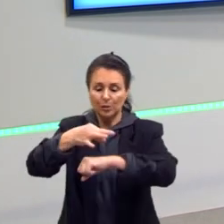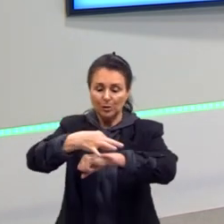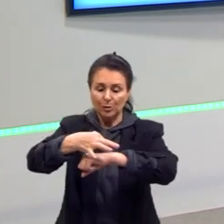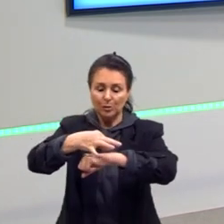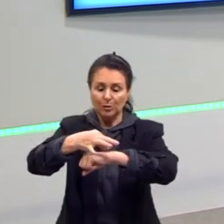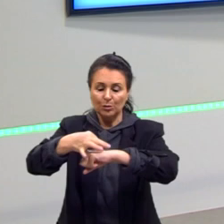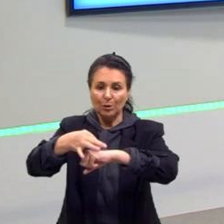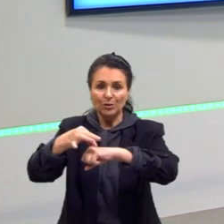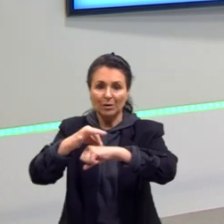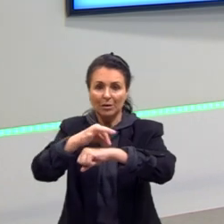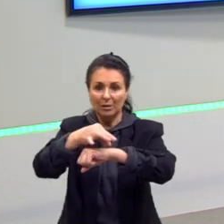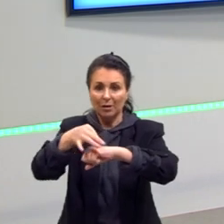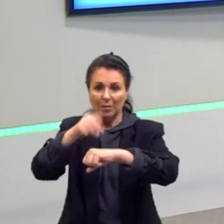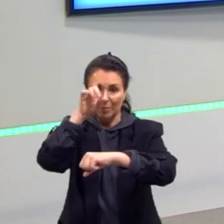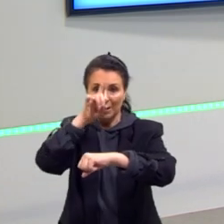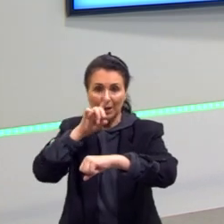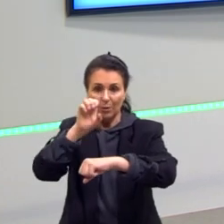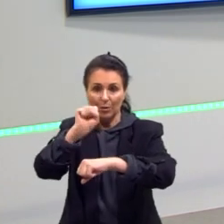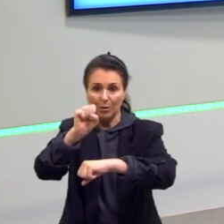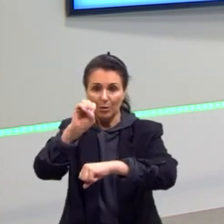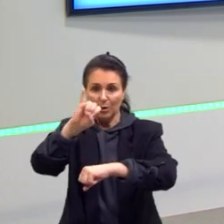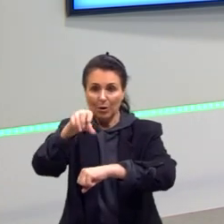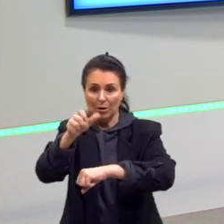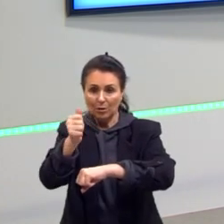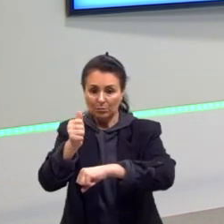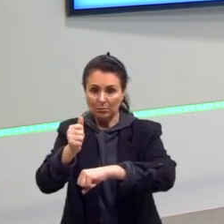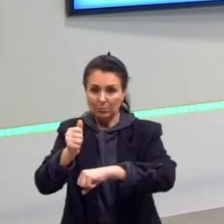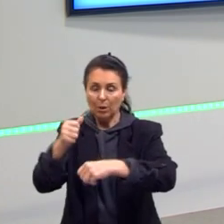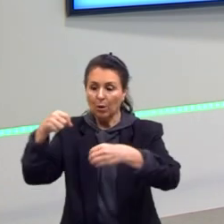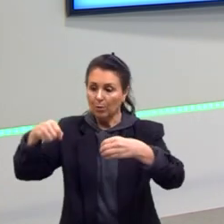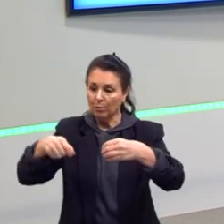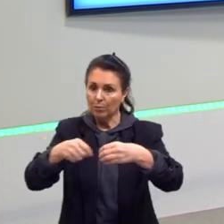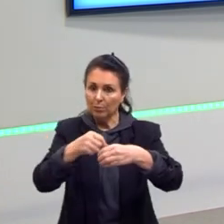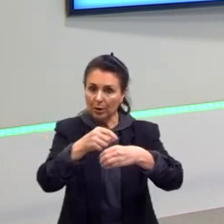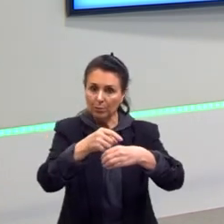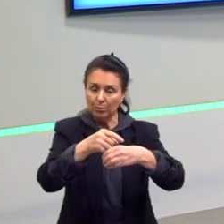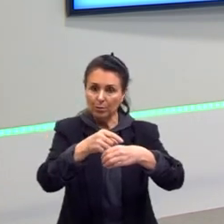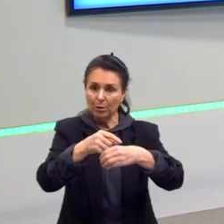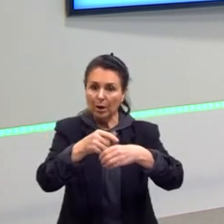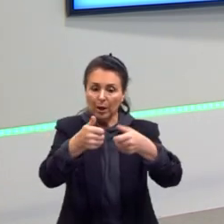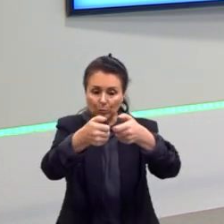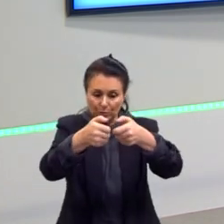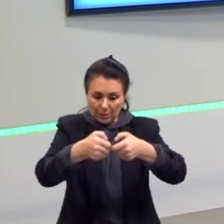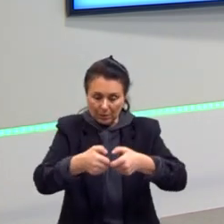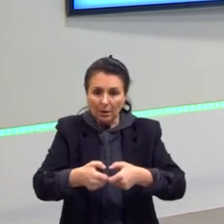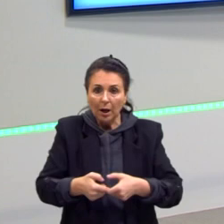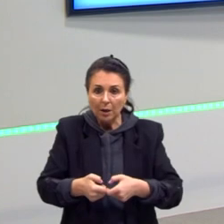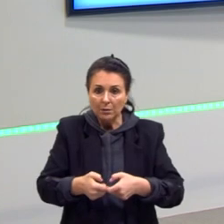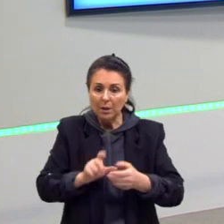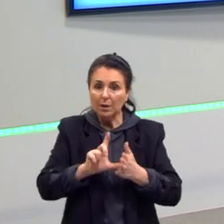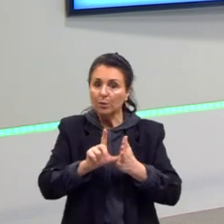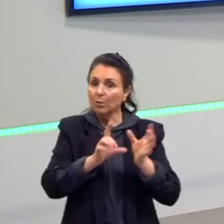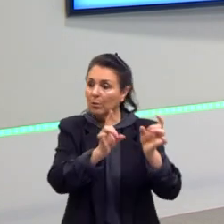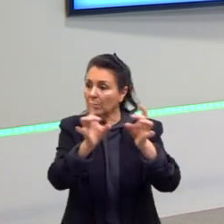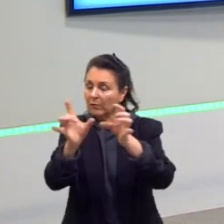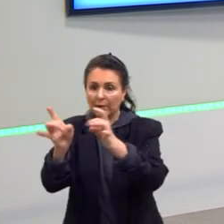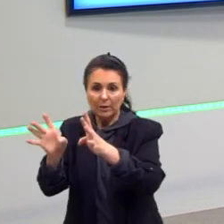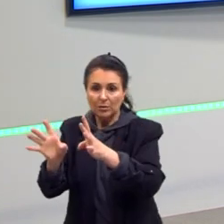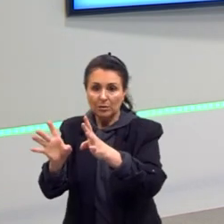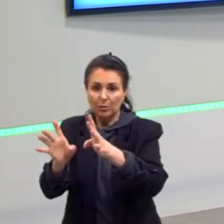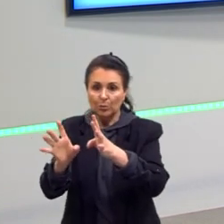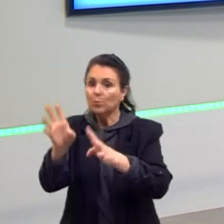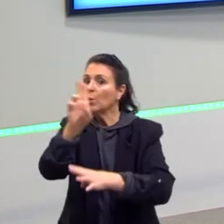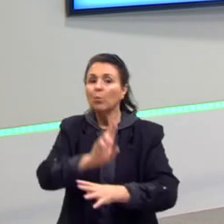planto ela, no máximo, o que eu faço? Eu descasco e vendo. Então, tu não tem grandes, tu não tem grandes